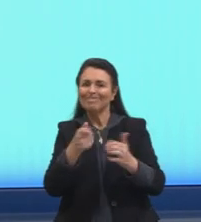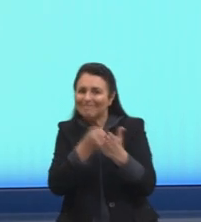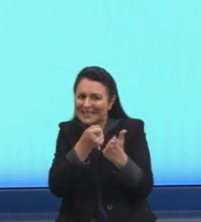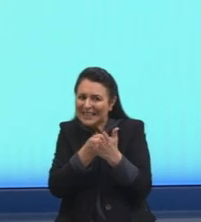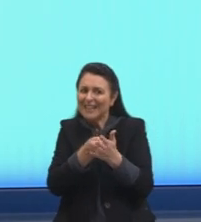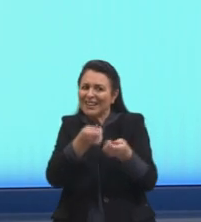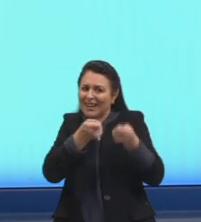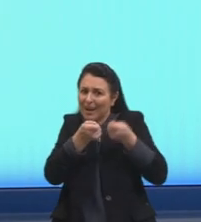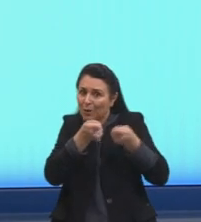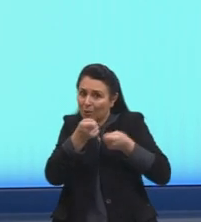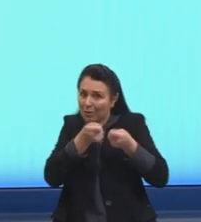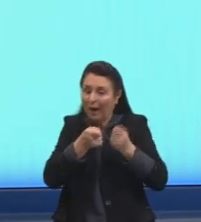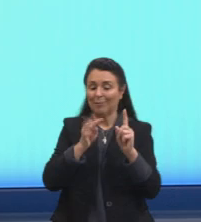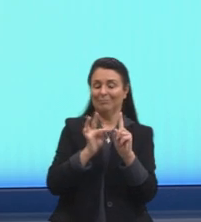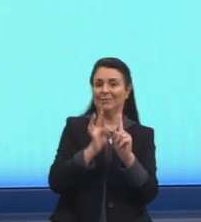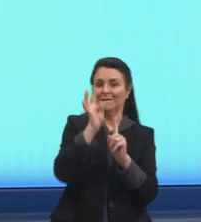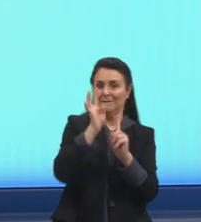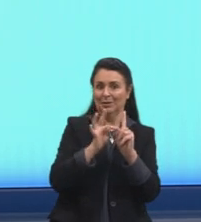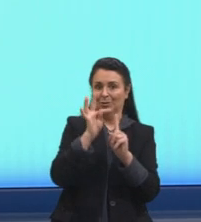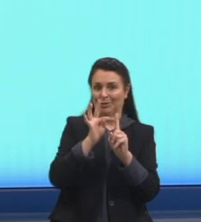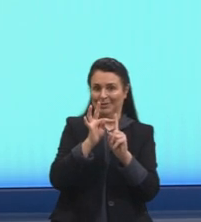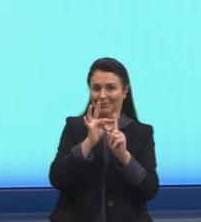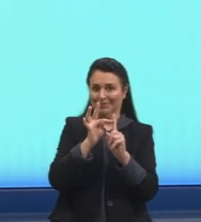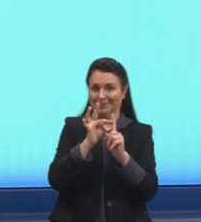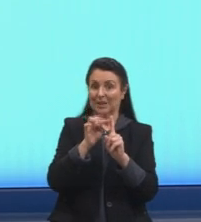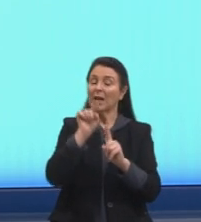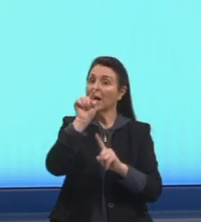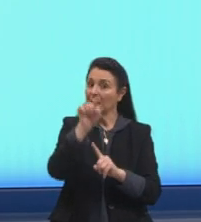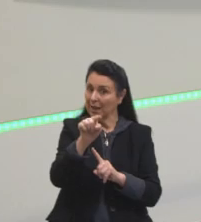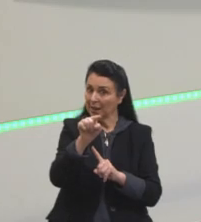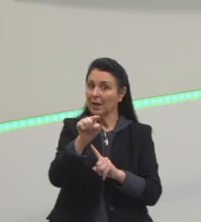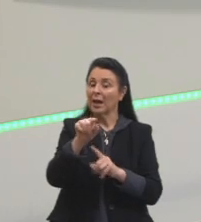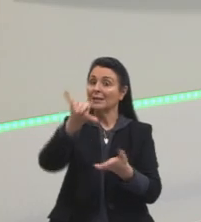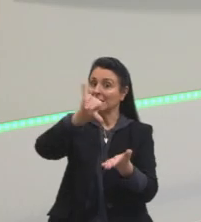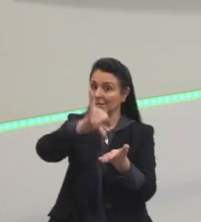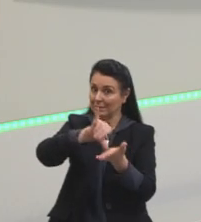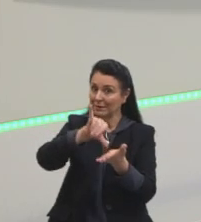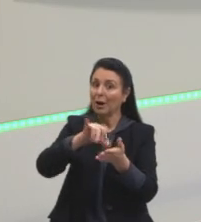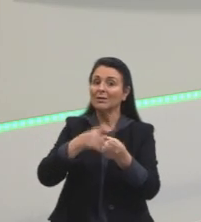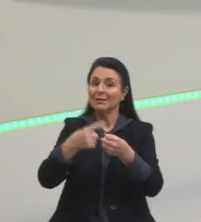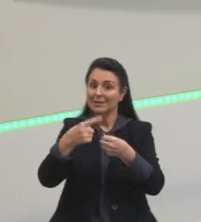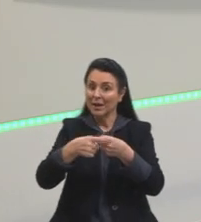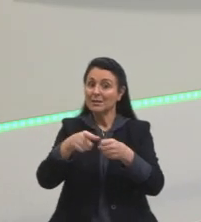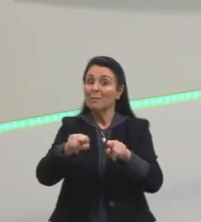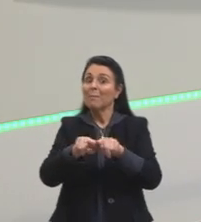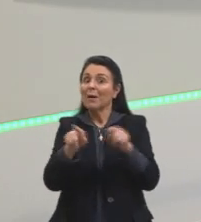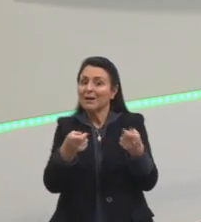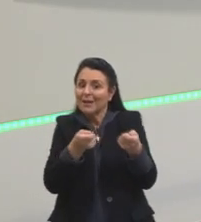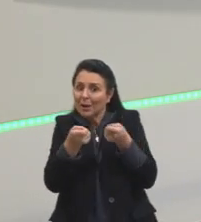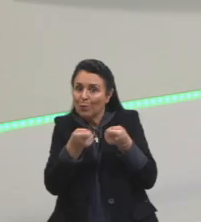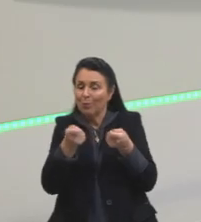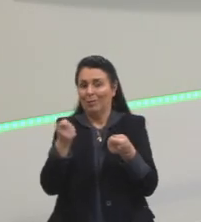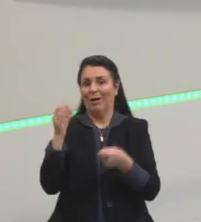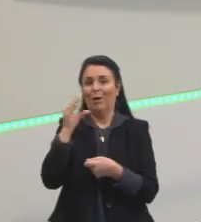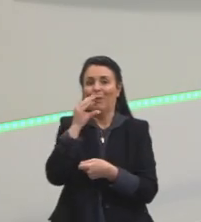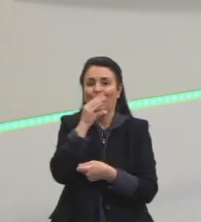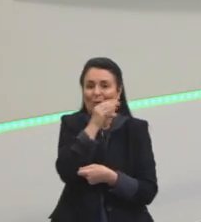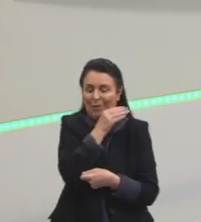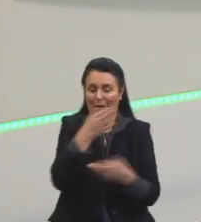essa área central aí, que é uma ilha de calor. Lembra? Na, na, na, é,